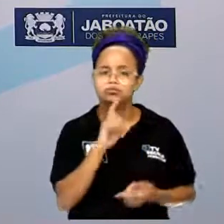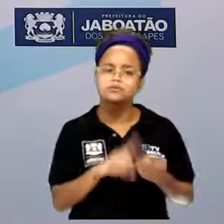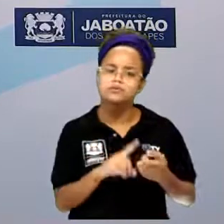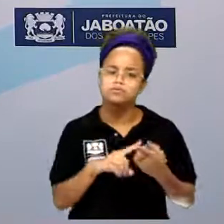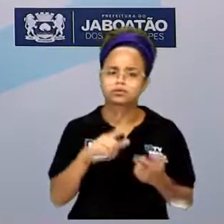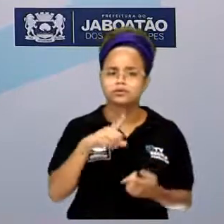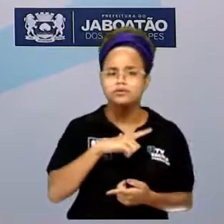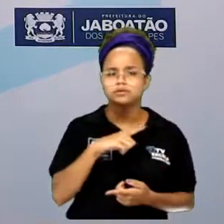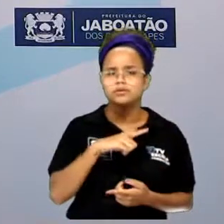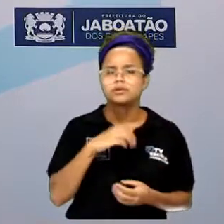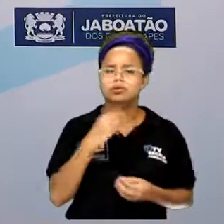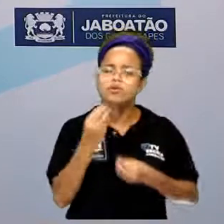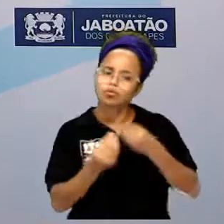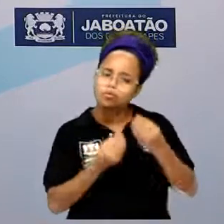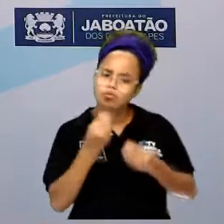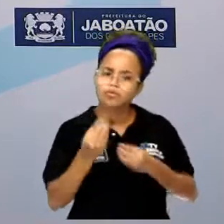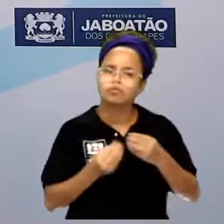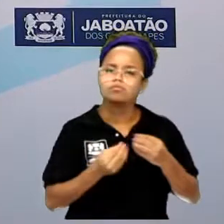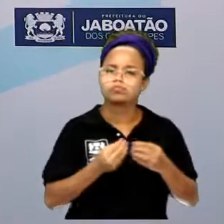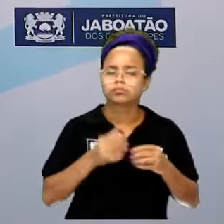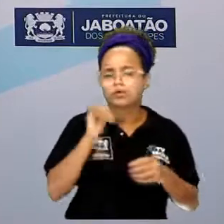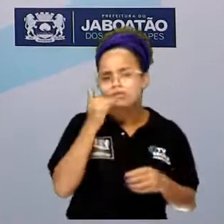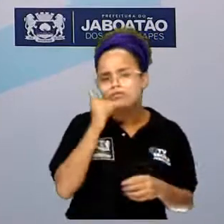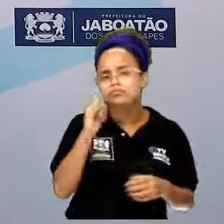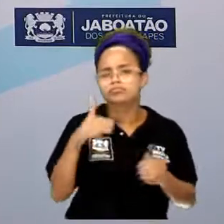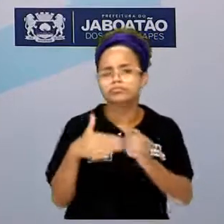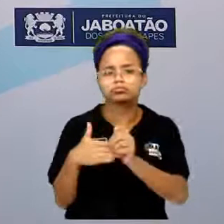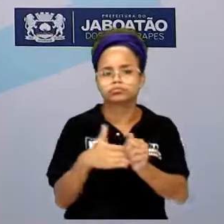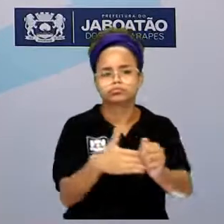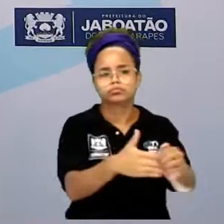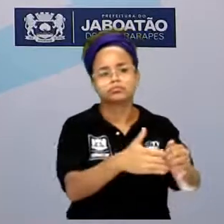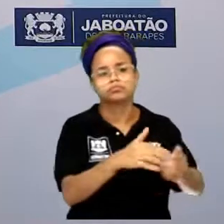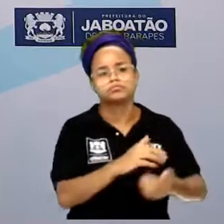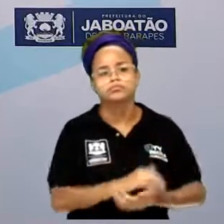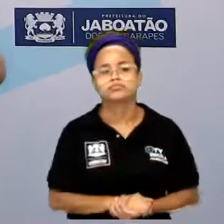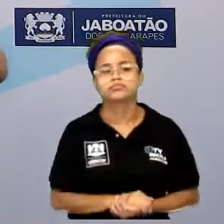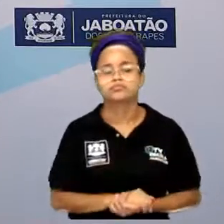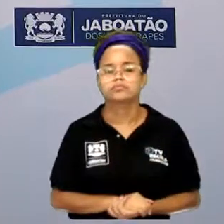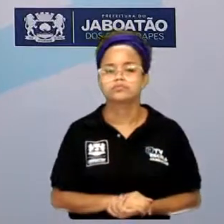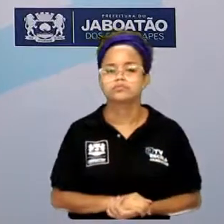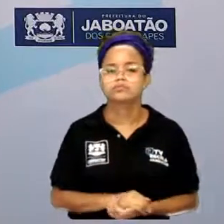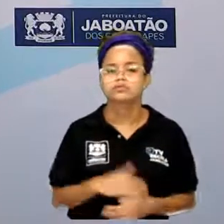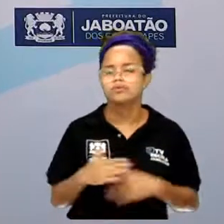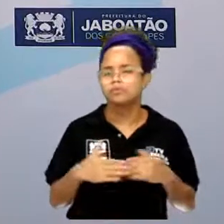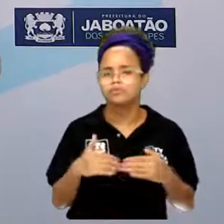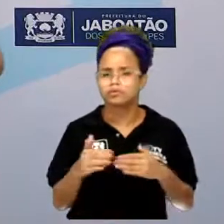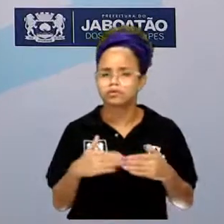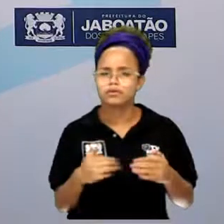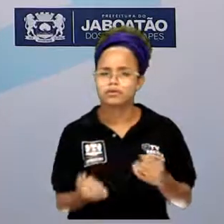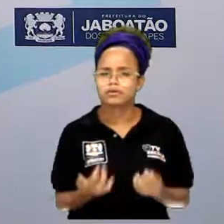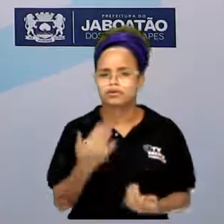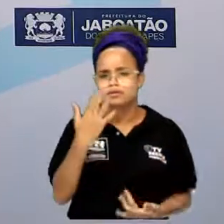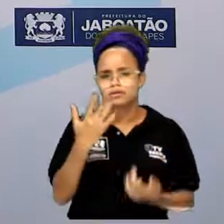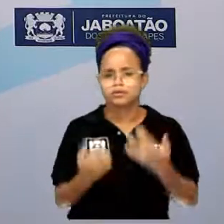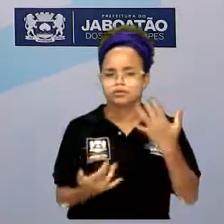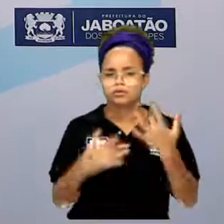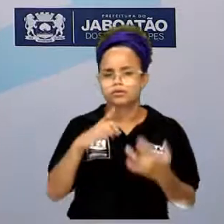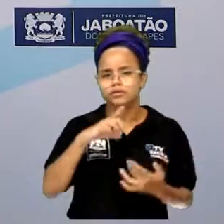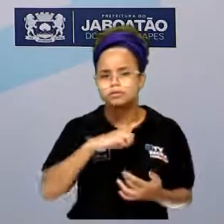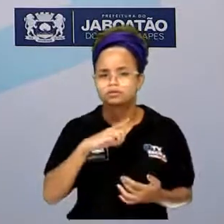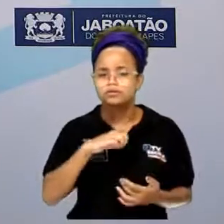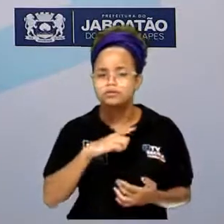de como é que a eletricidade pode ser conduzida. Ou seja, qualquer gás ionizado, de fato,